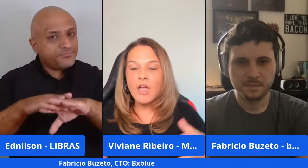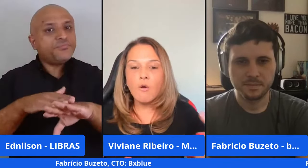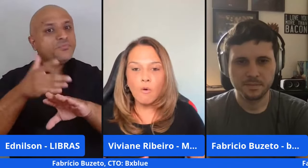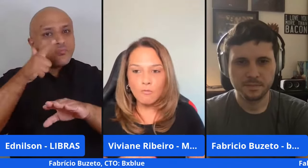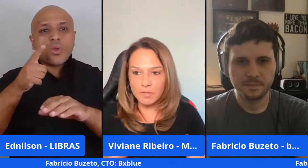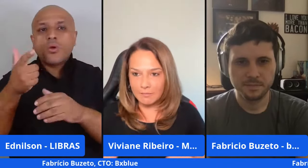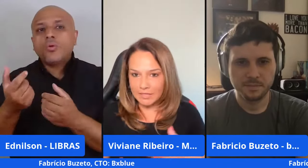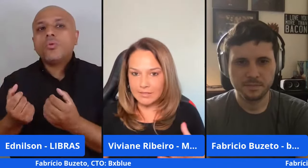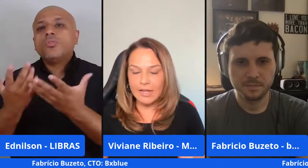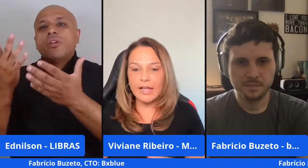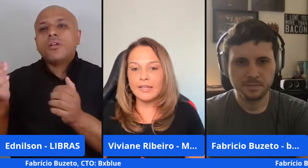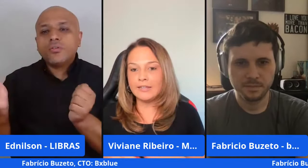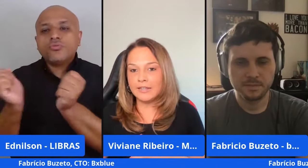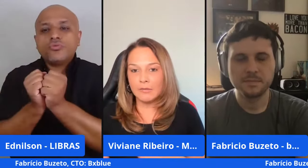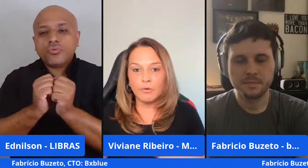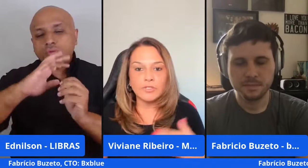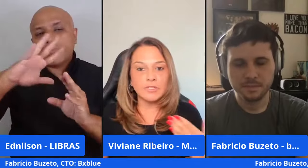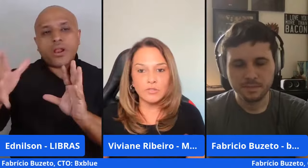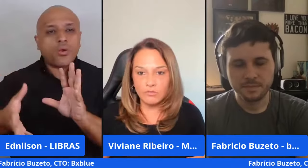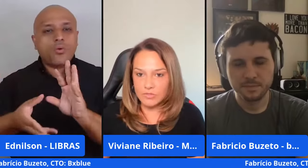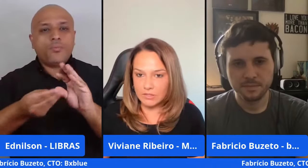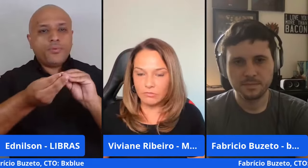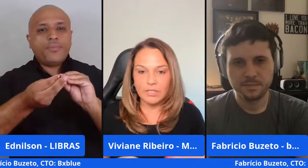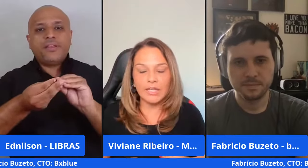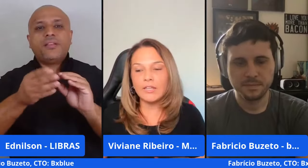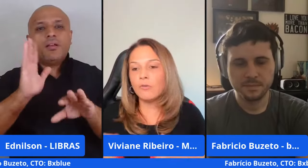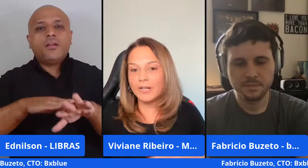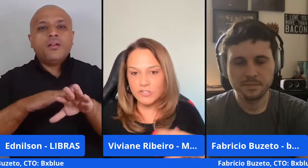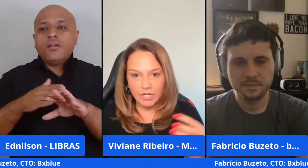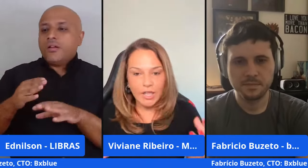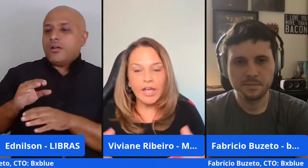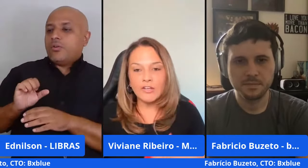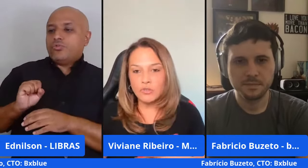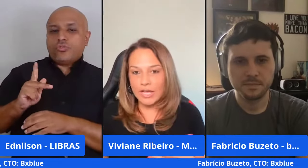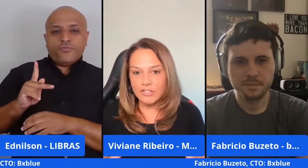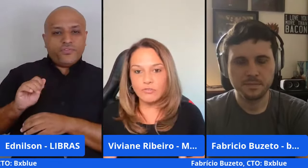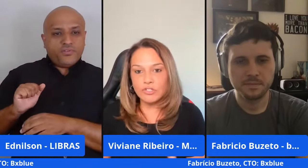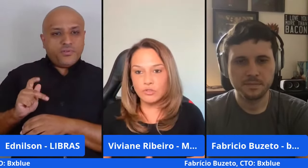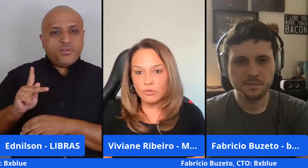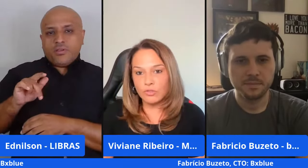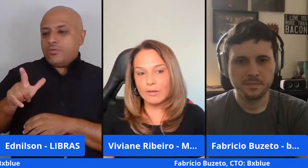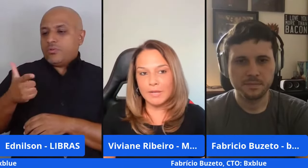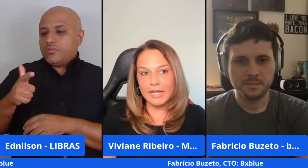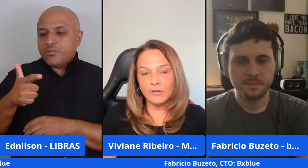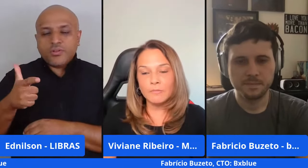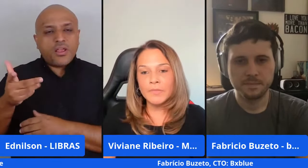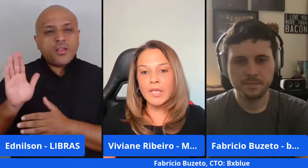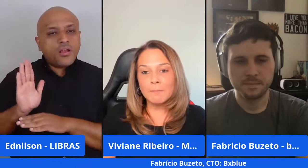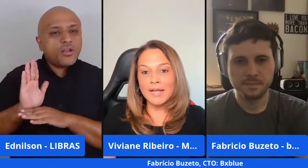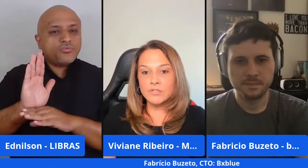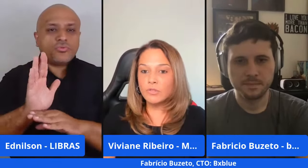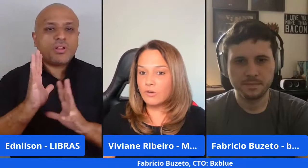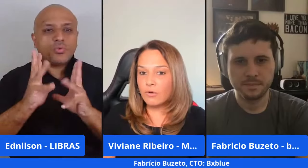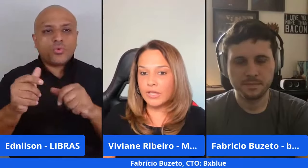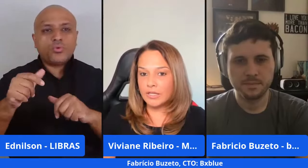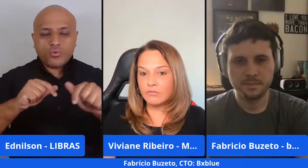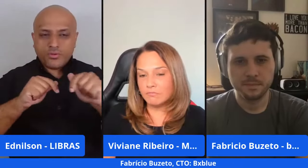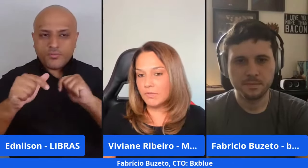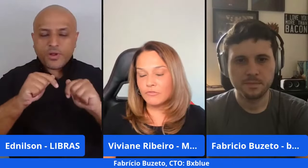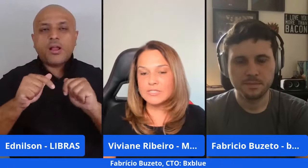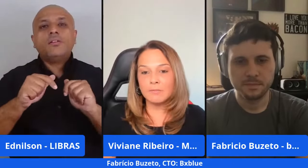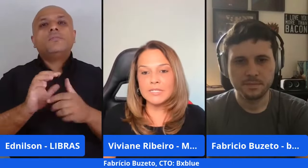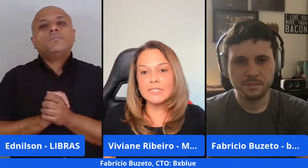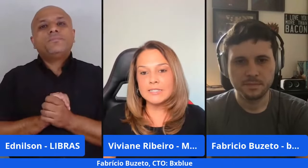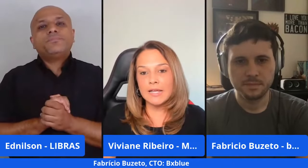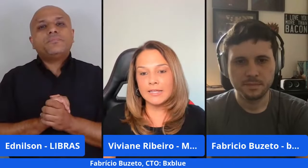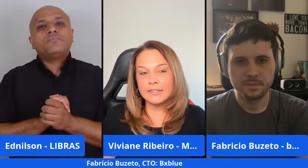alguém para complementar em daqui a pouco skills que você não tem ou para te ajudar a dividir todo o trabalho mas no decorrer